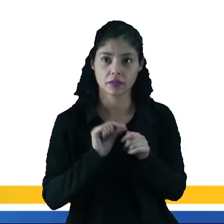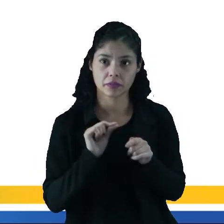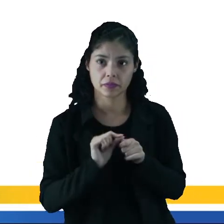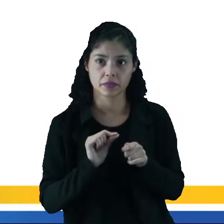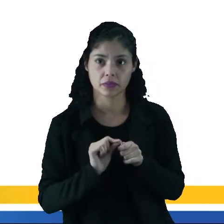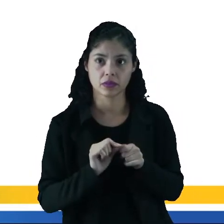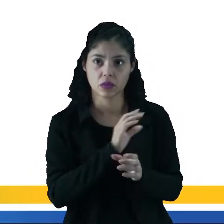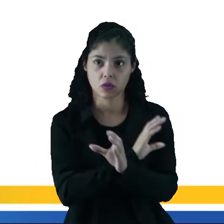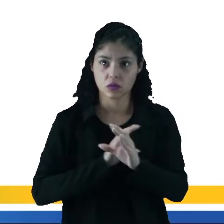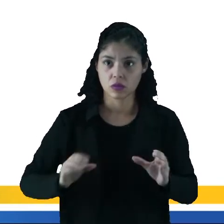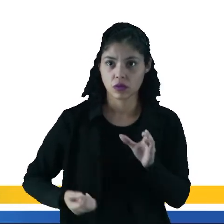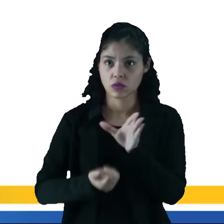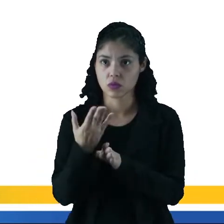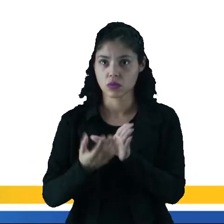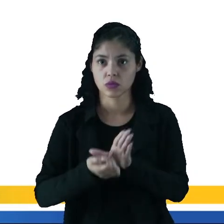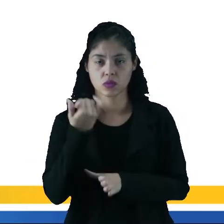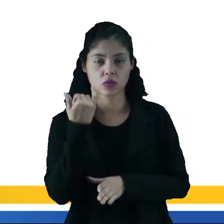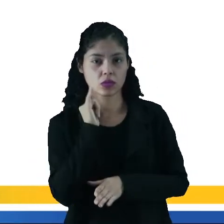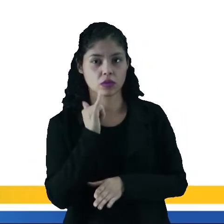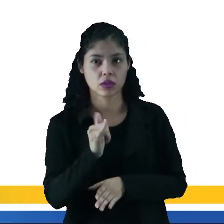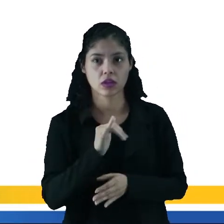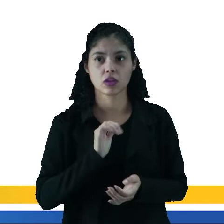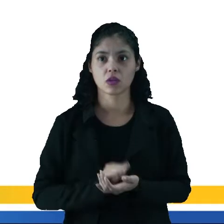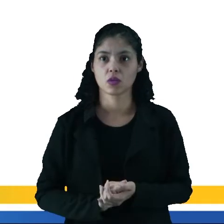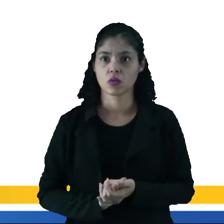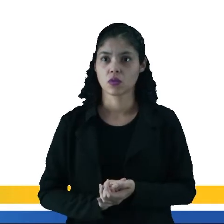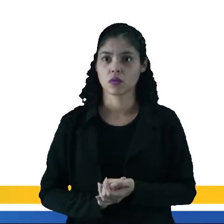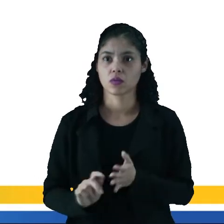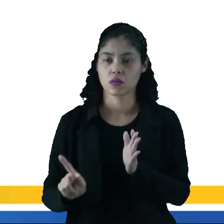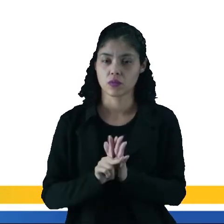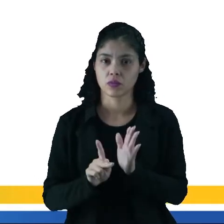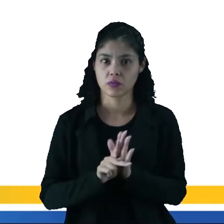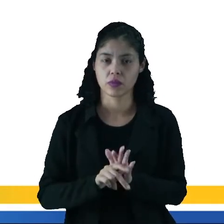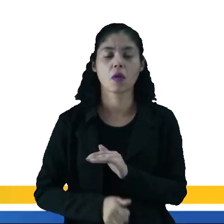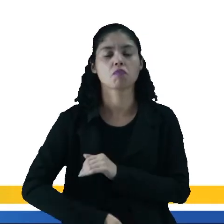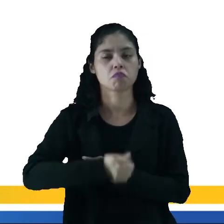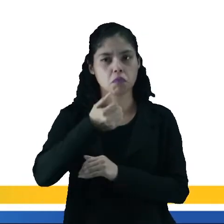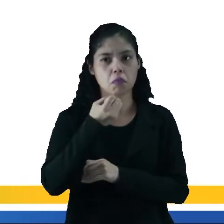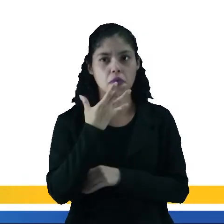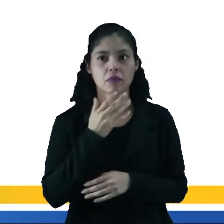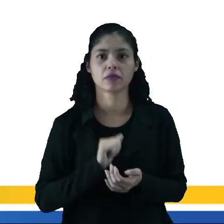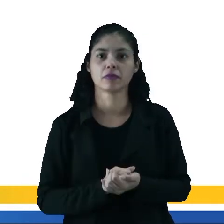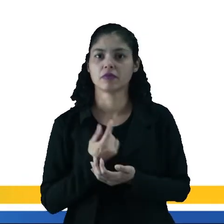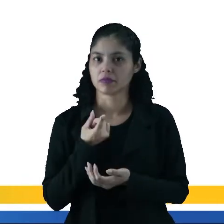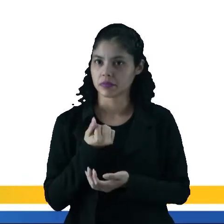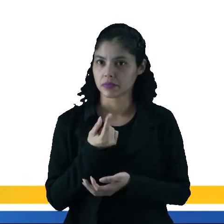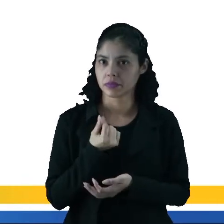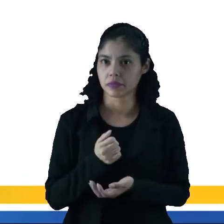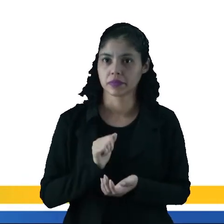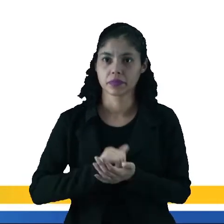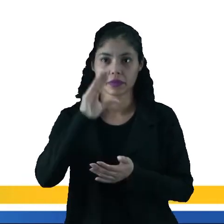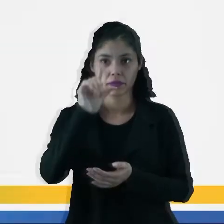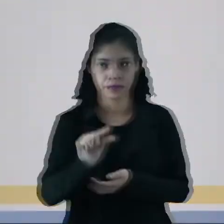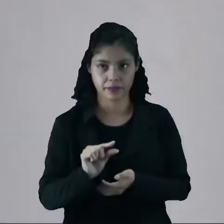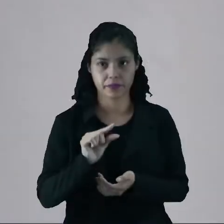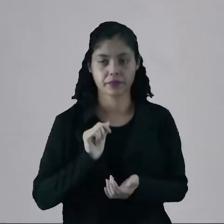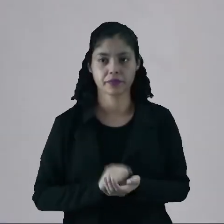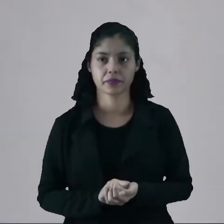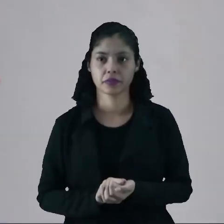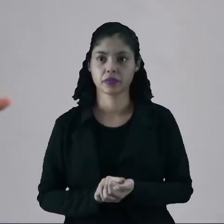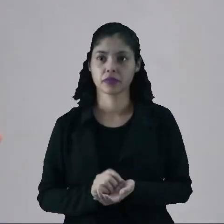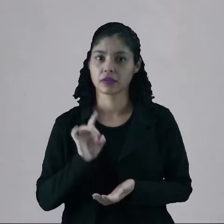confiável de geração de energia com respostas positivas em sua atuação. O seu custo de produção é baixo,